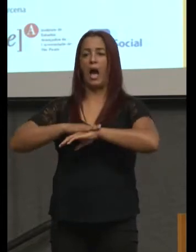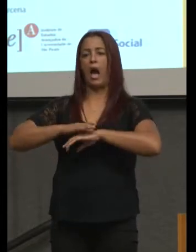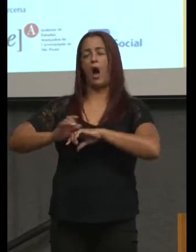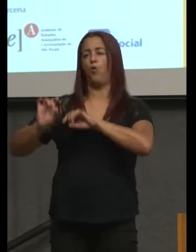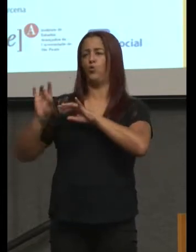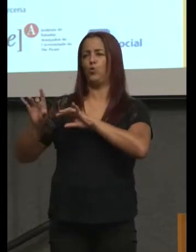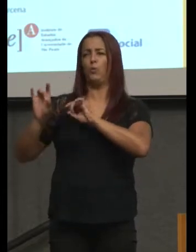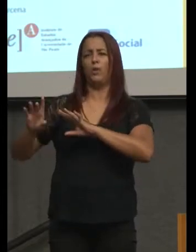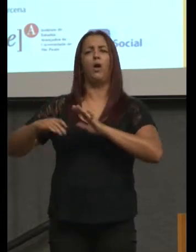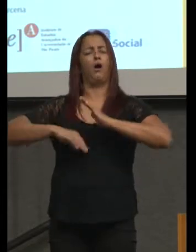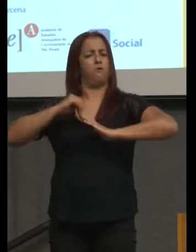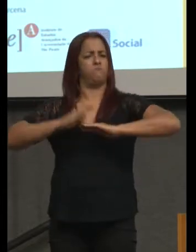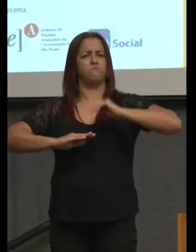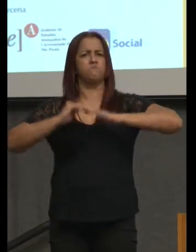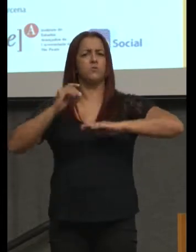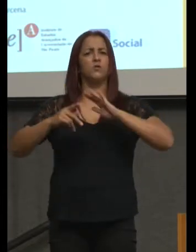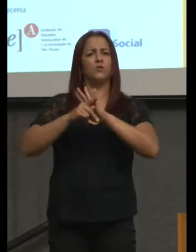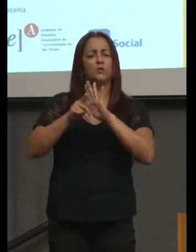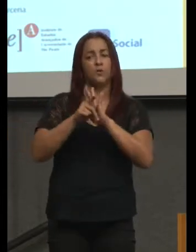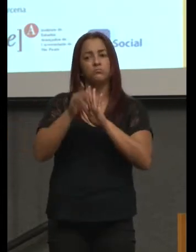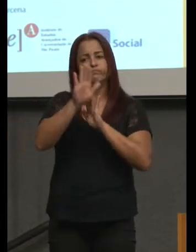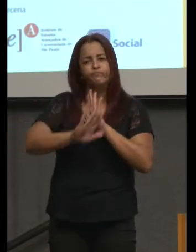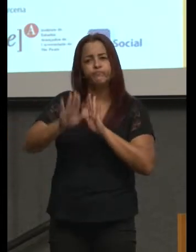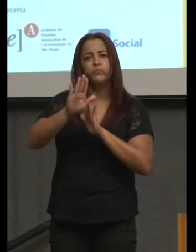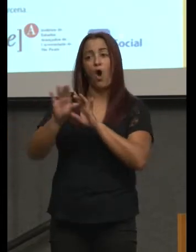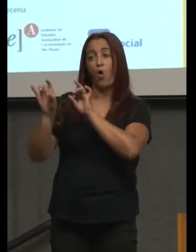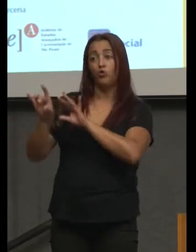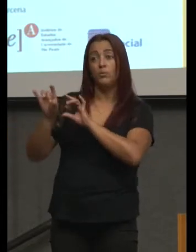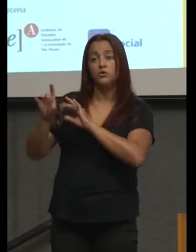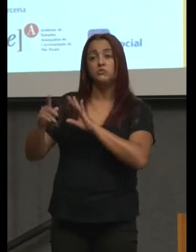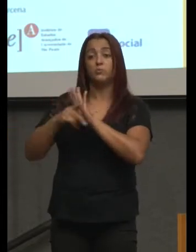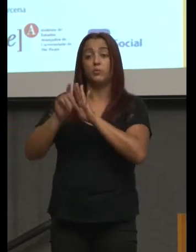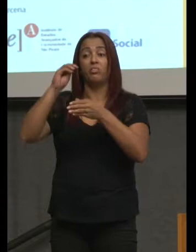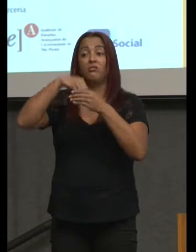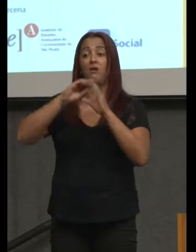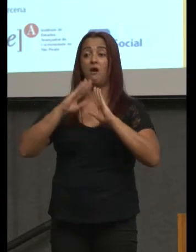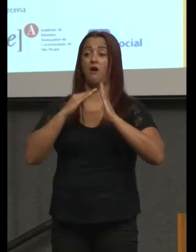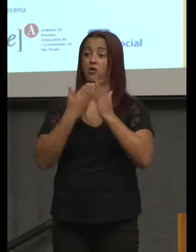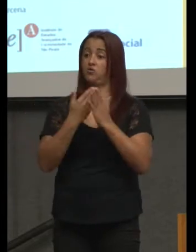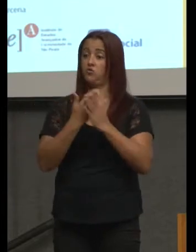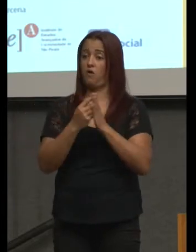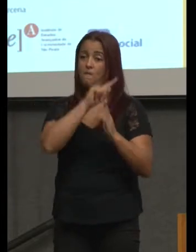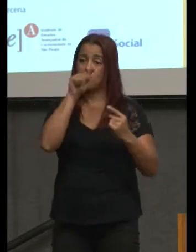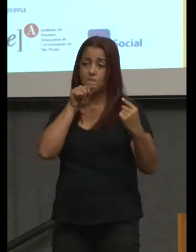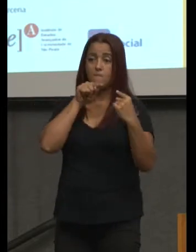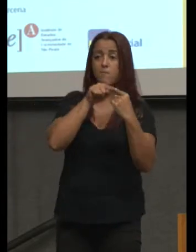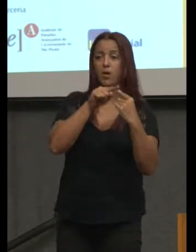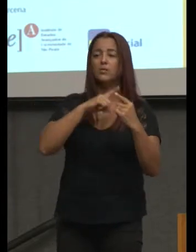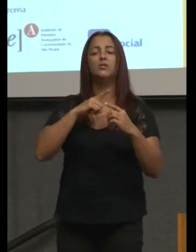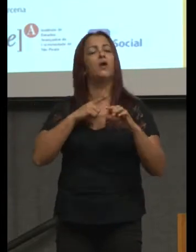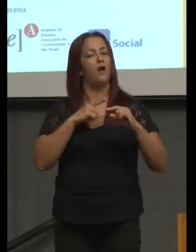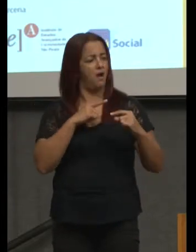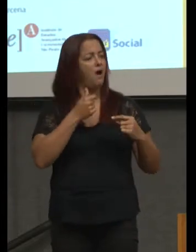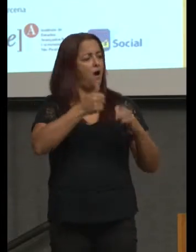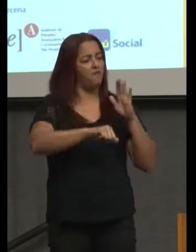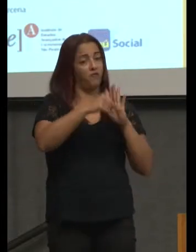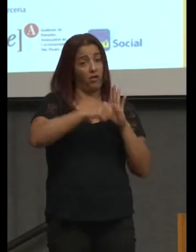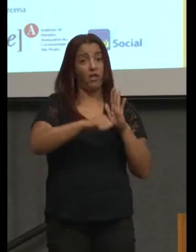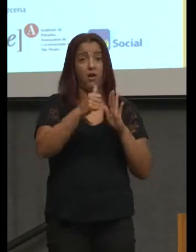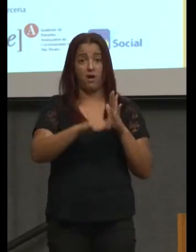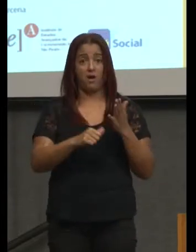como meta formativa da escola. e para ser avaliadas. Como é que se avalia?